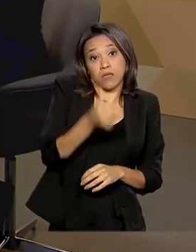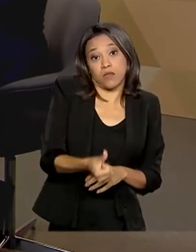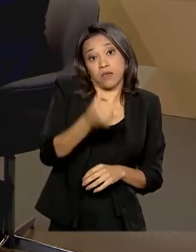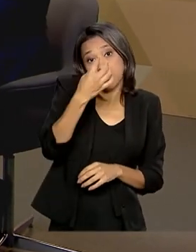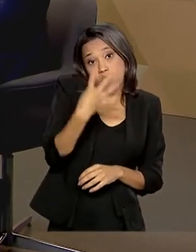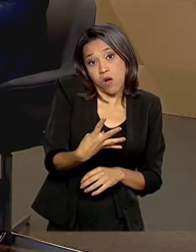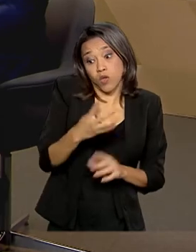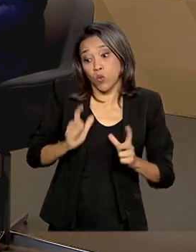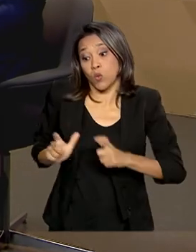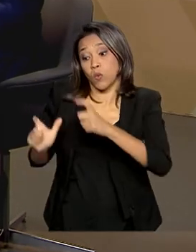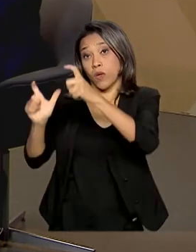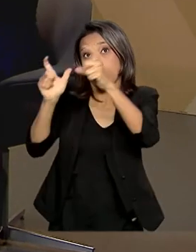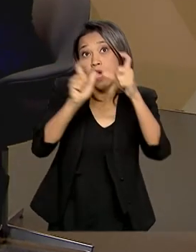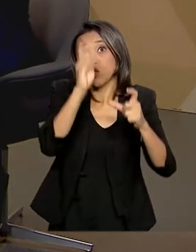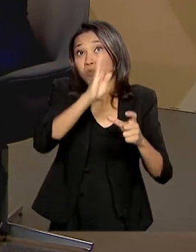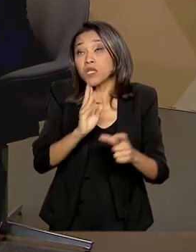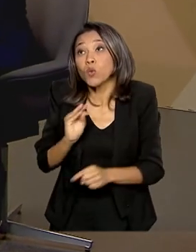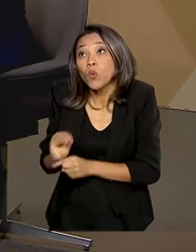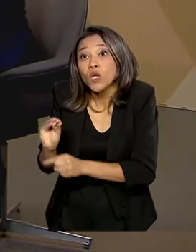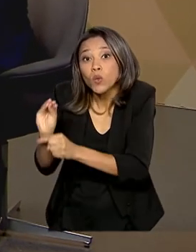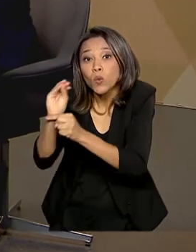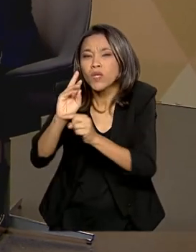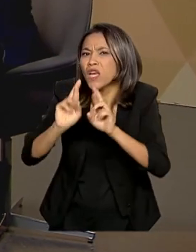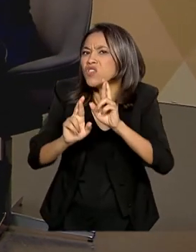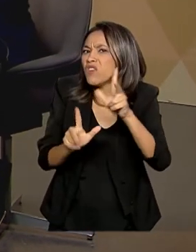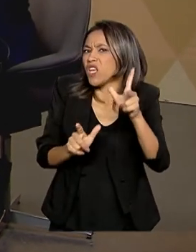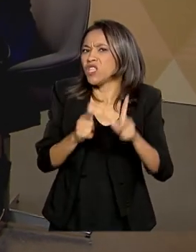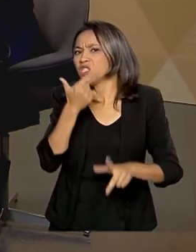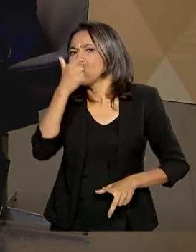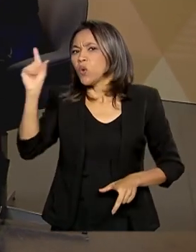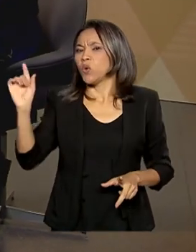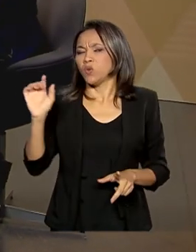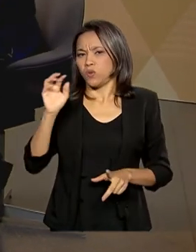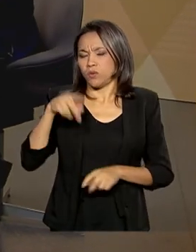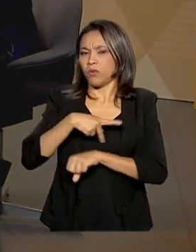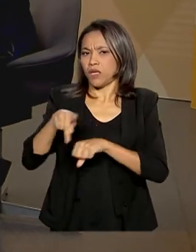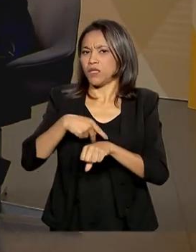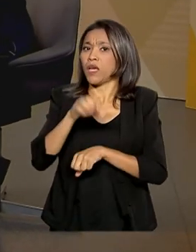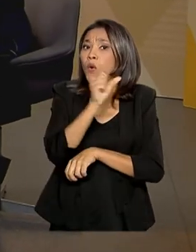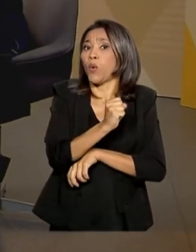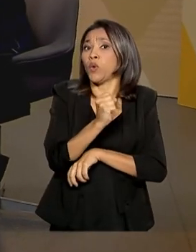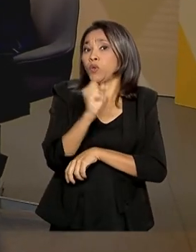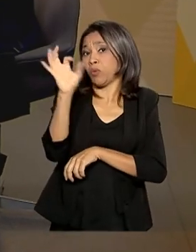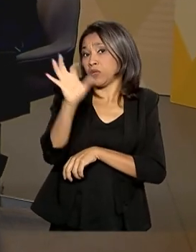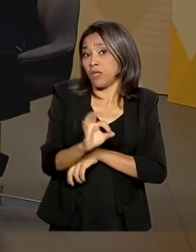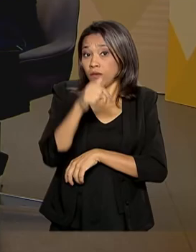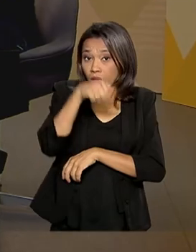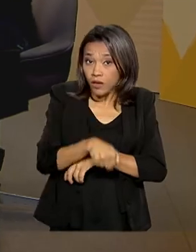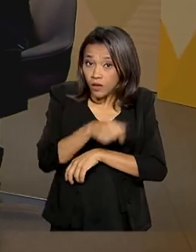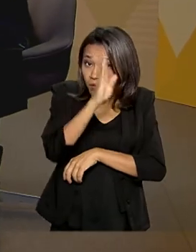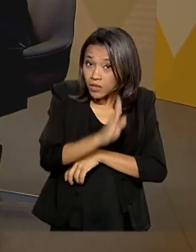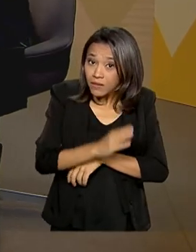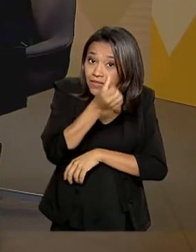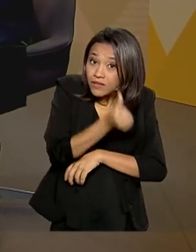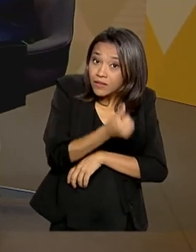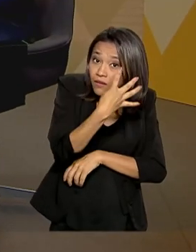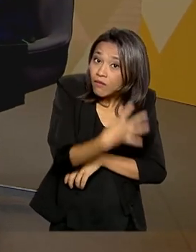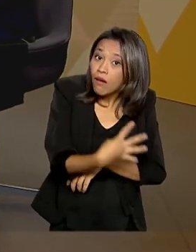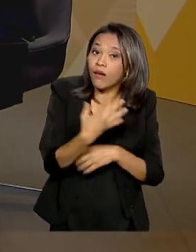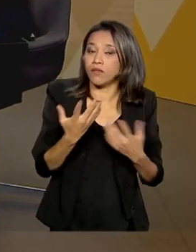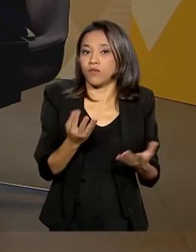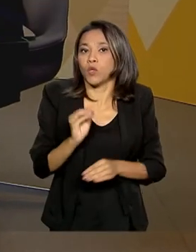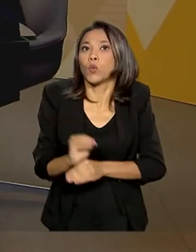preservadas no Brasil inteiro, diferente de outros países, que é 8% de área preservada. Nós temos 64 florestas